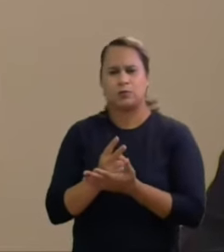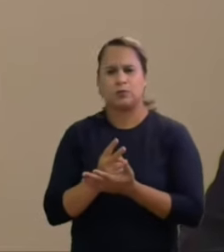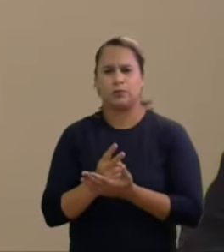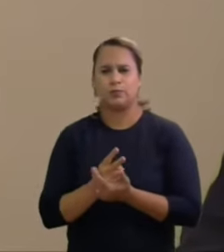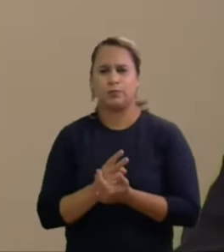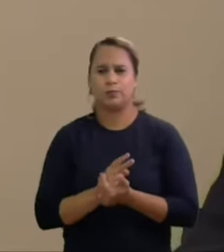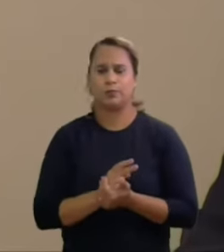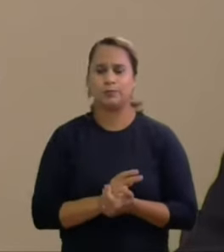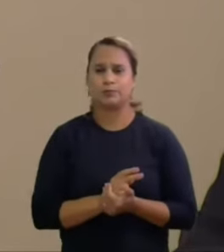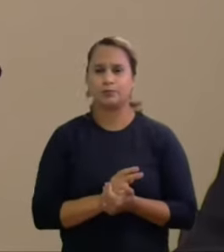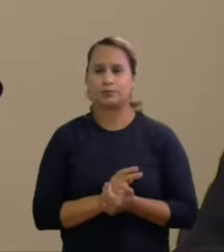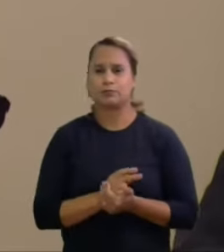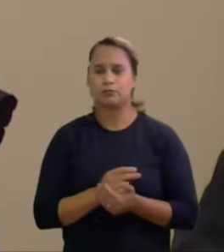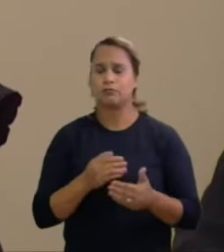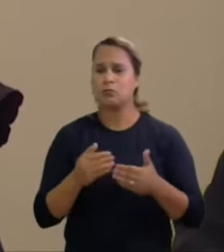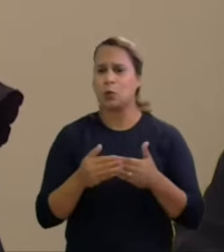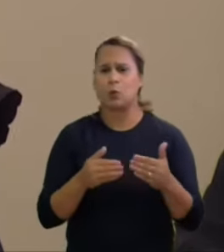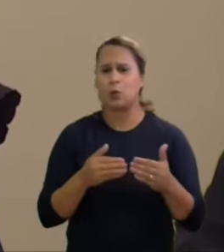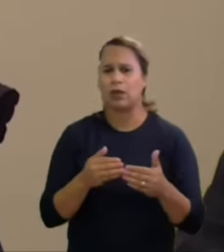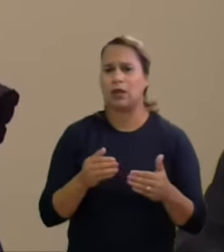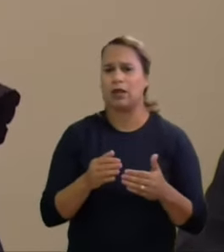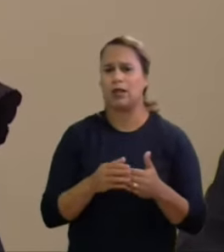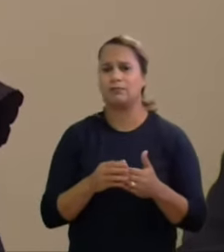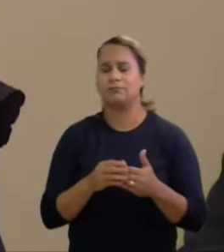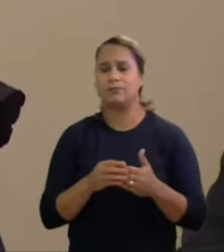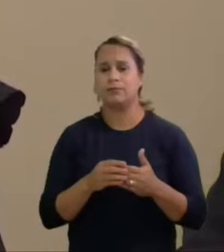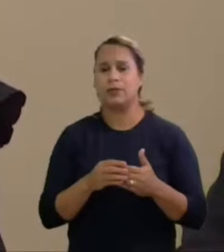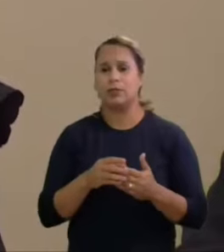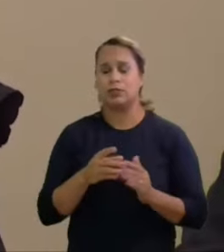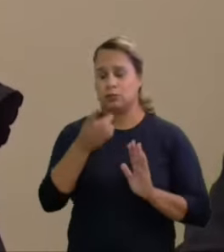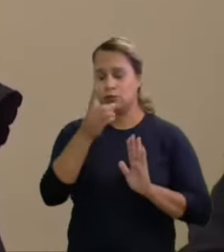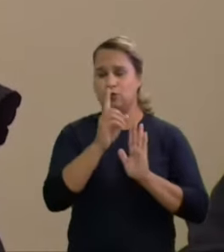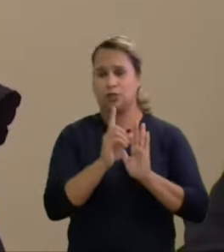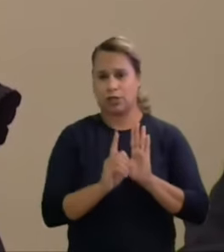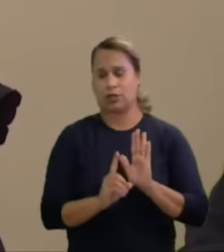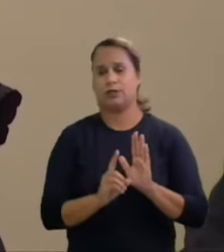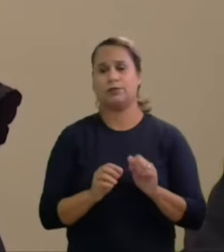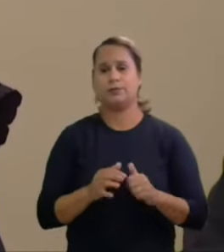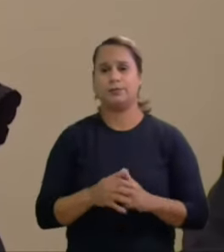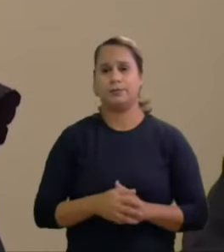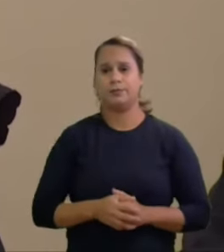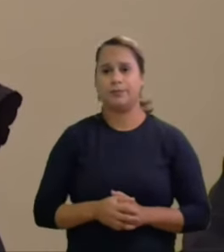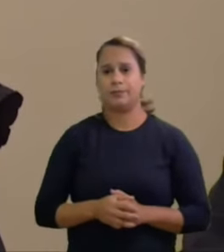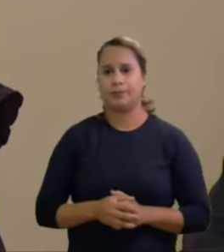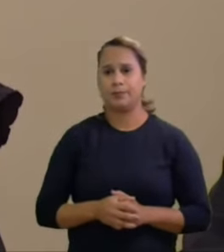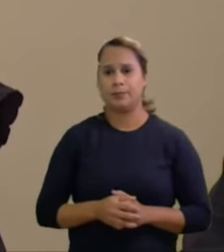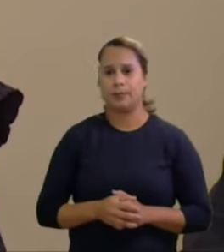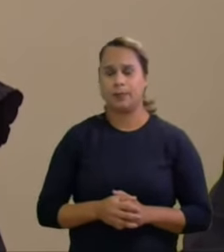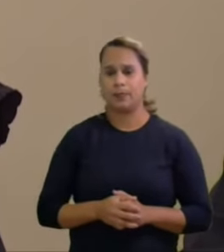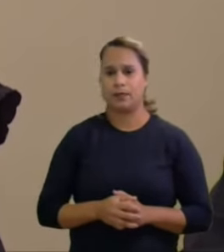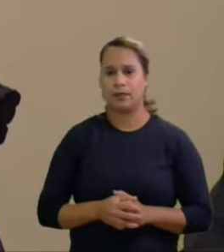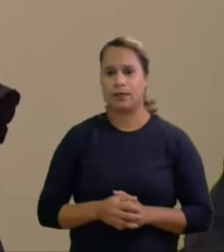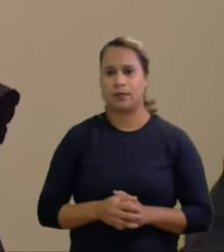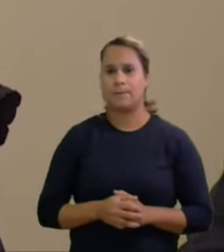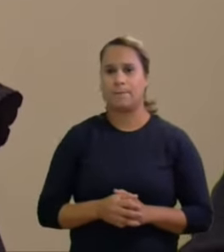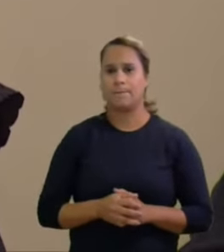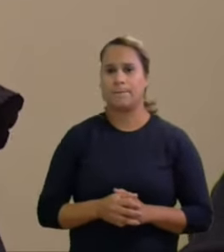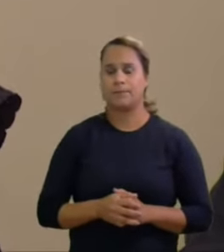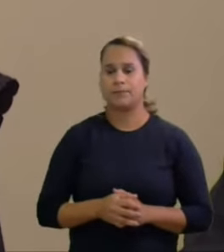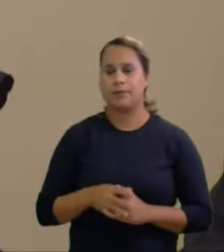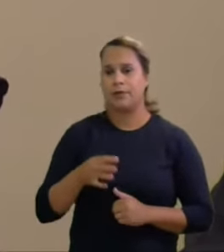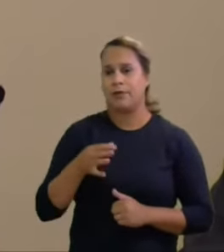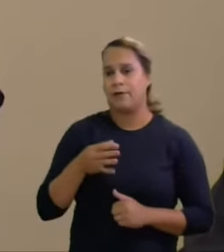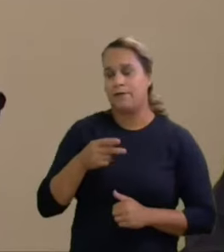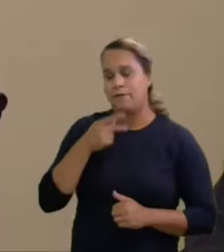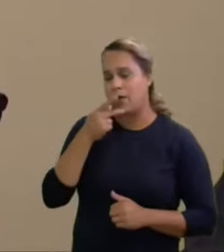democrático de direito assim dizer que o juiz deve ficar adstrito ao que está no processo dizer que o juiz